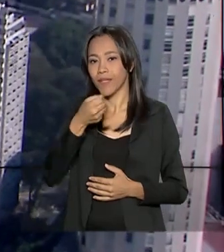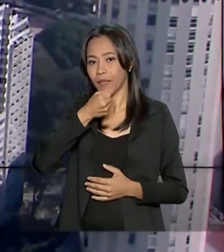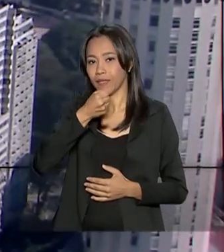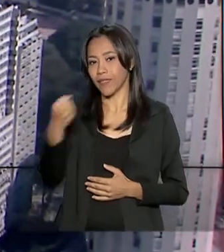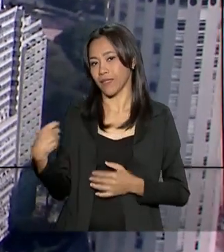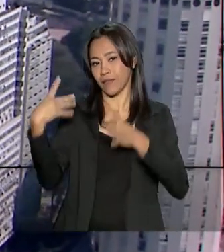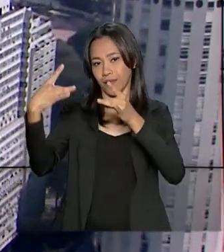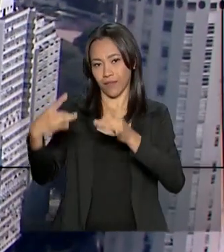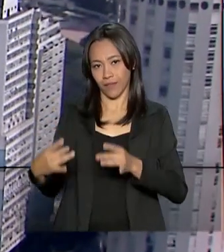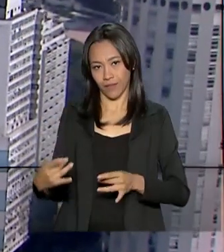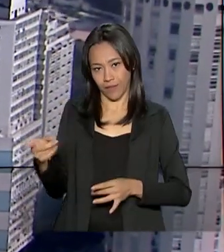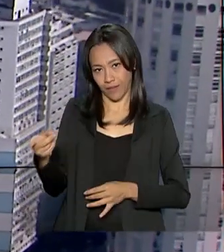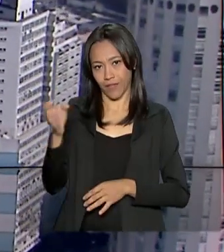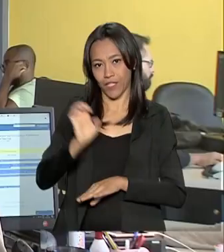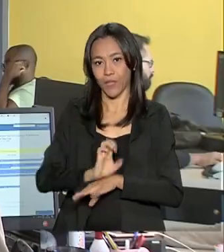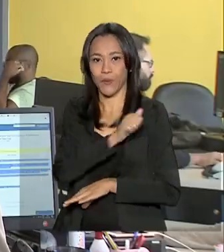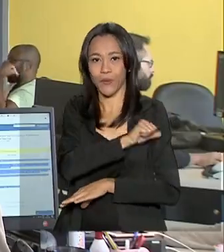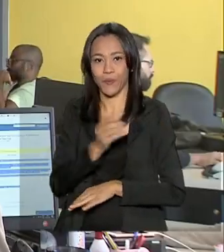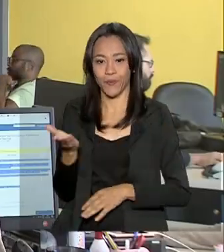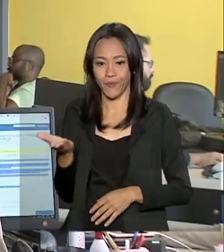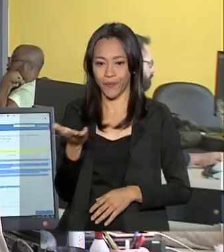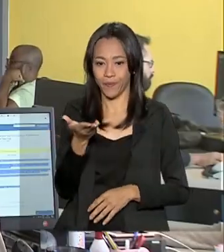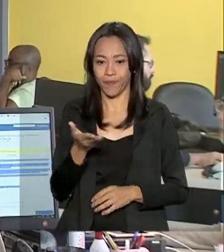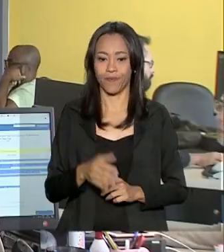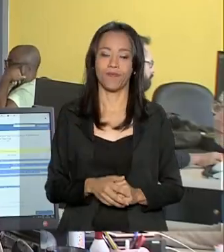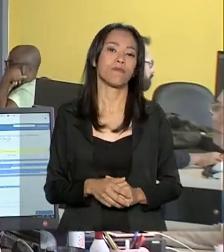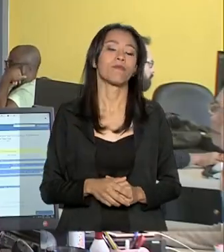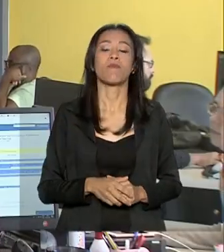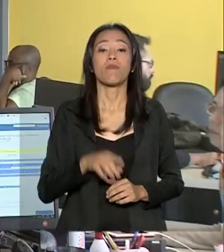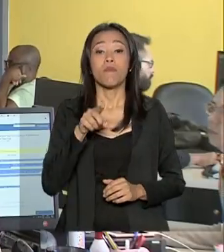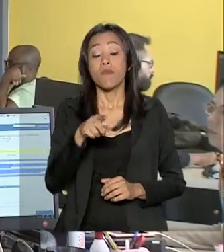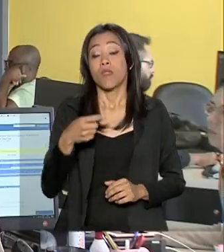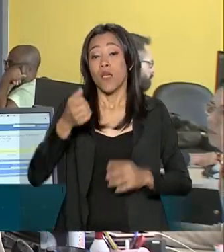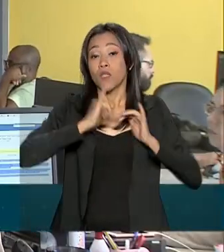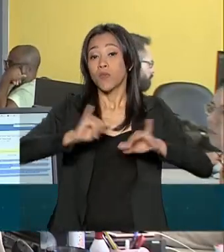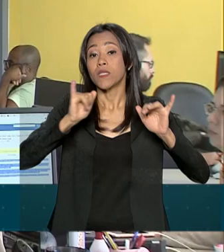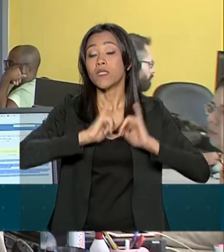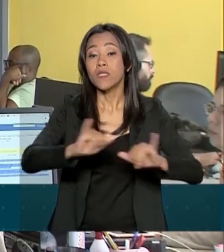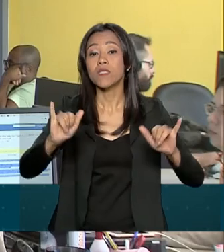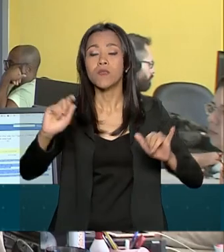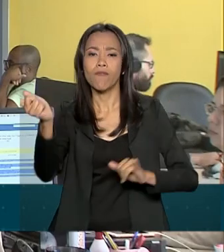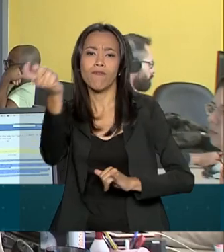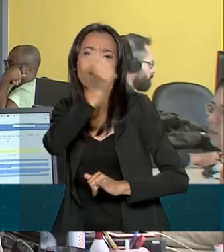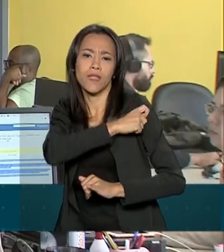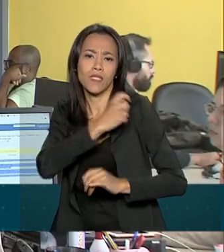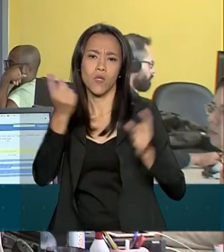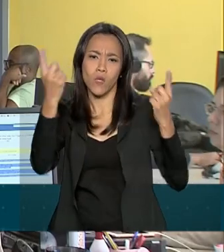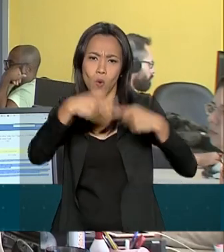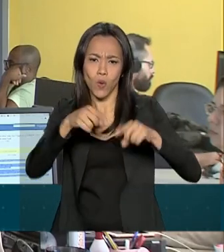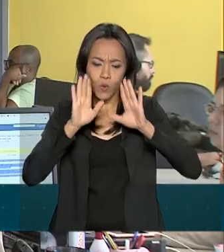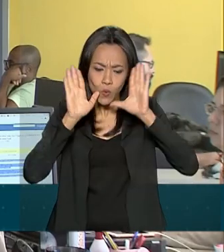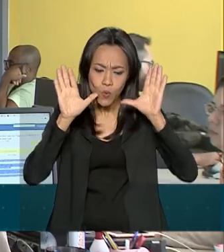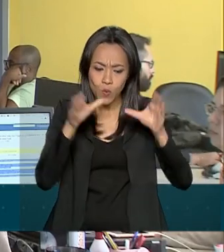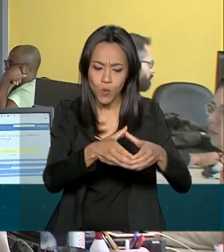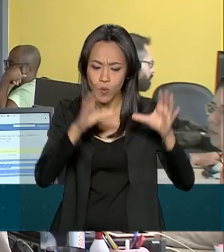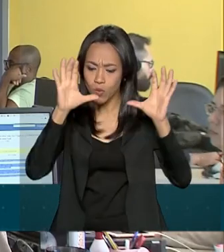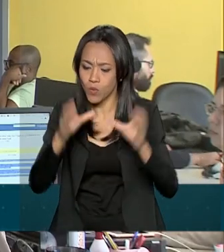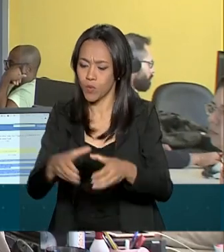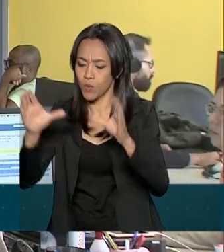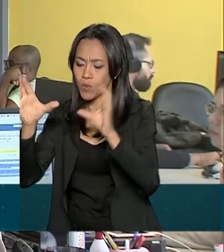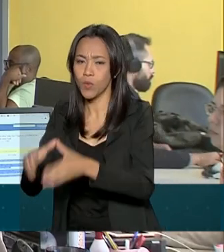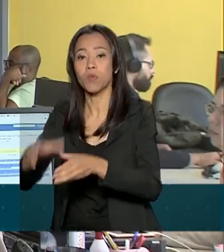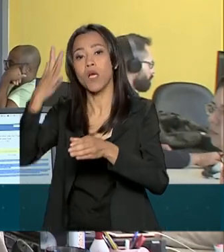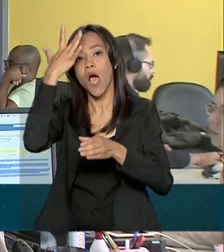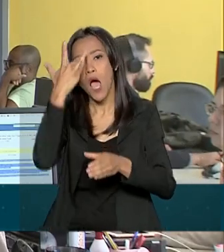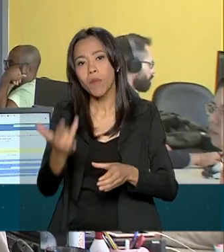direto do Rio de Janeiro. A campanha nacional de vacinação contra a gripe para a população-alvo termina amanhã na maioria dos